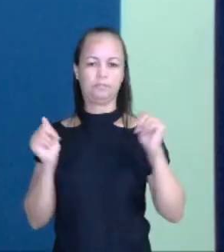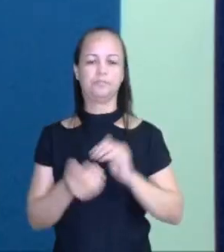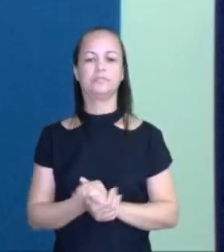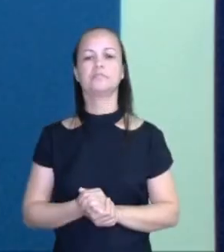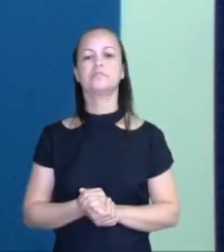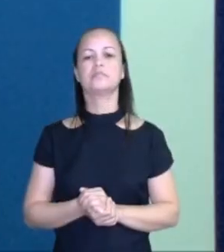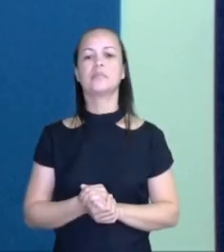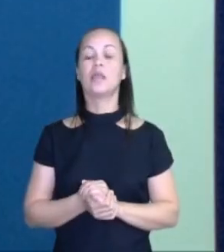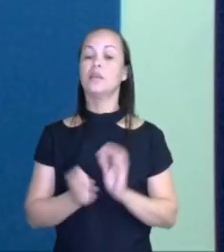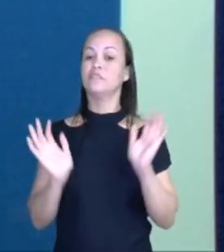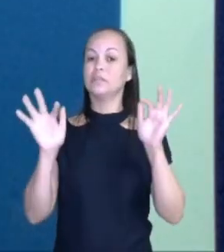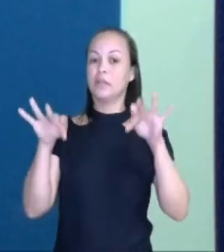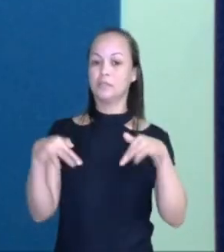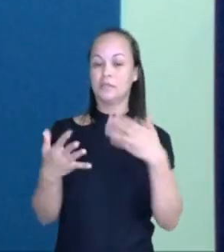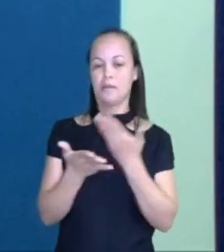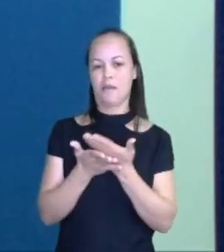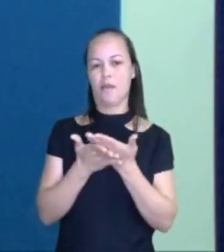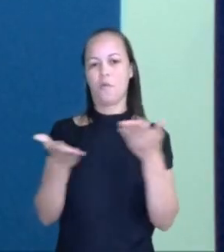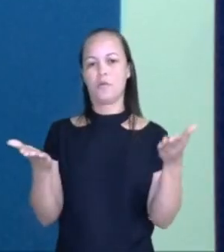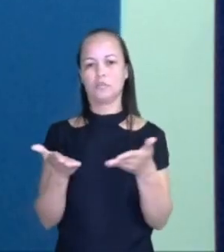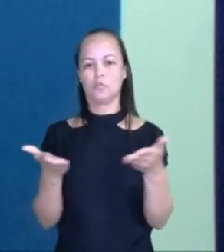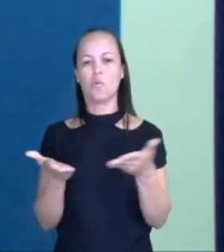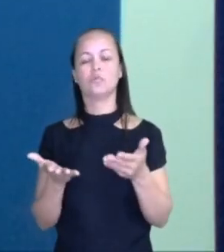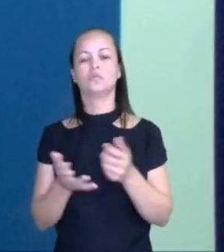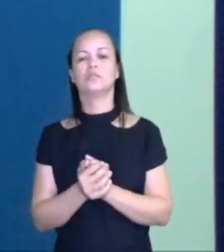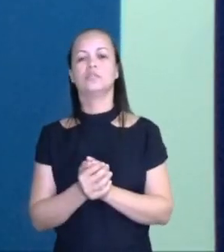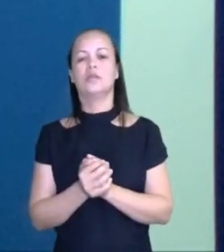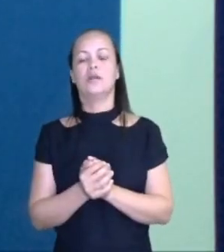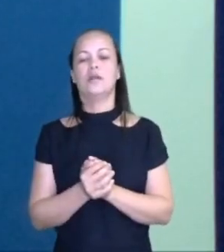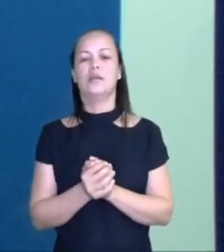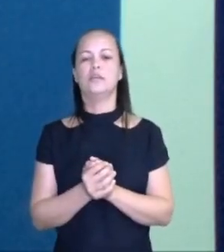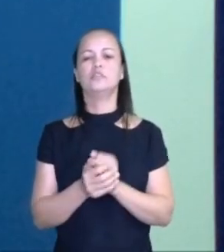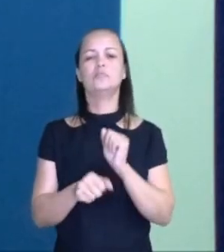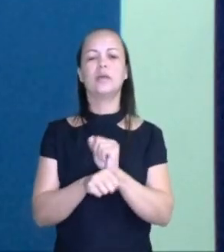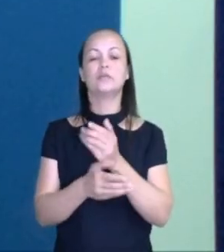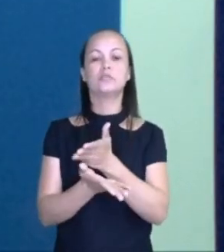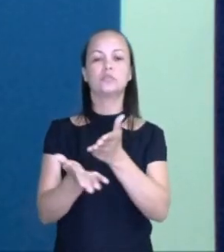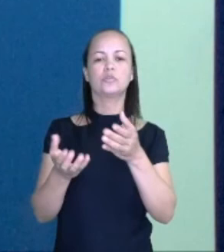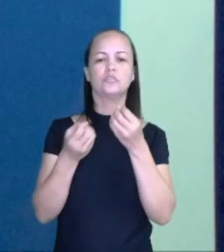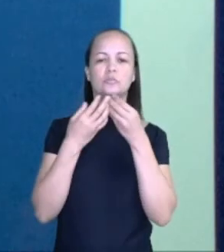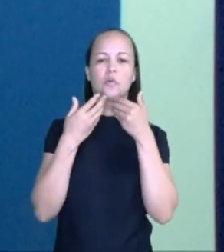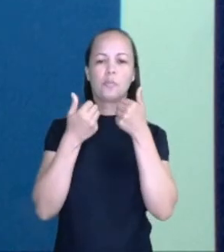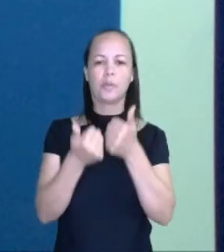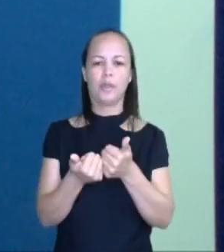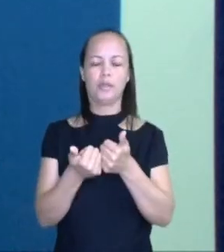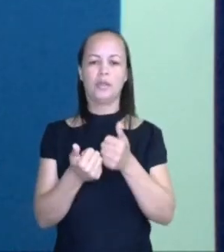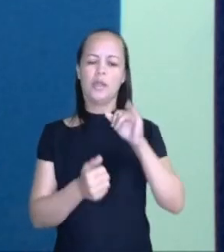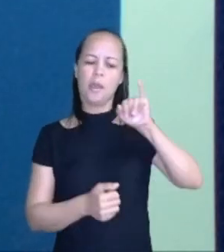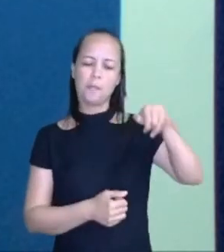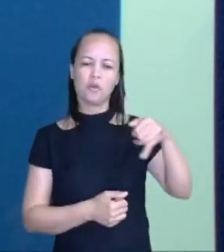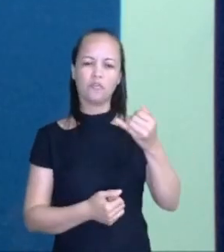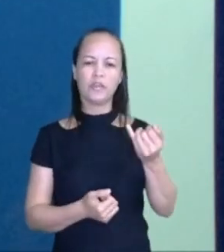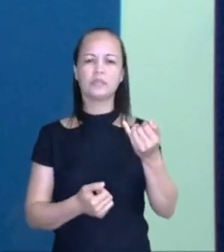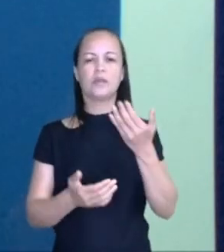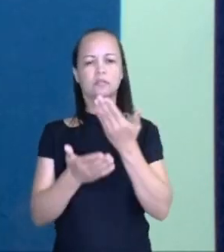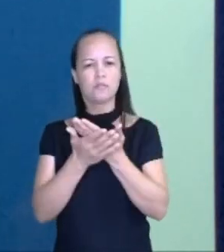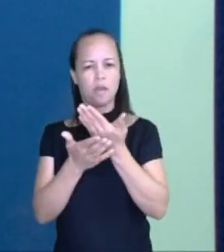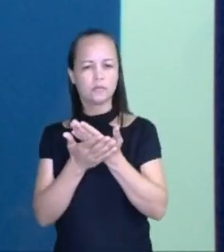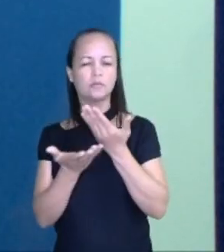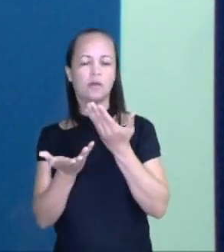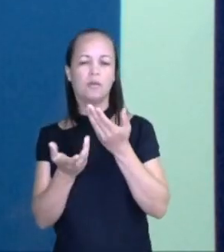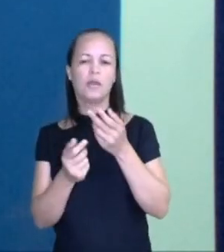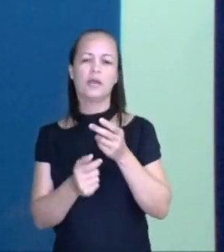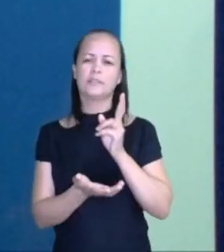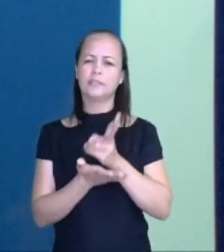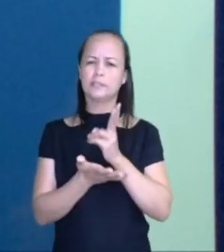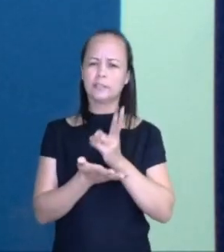E finalizando a nossa aula de hoje, eu espero que todos estejam bem e aproveitando bem essas aulas, não esquece de estar